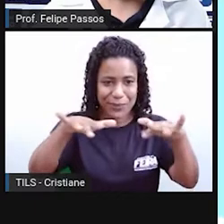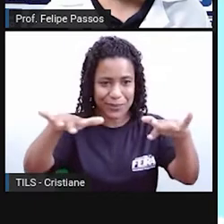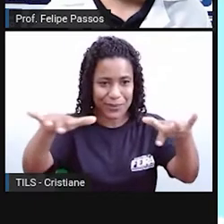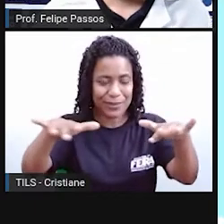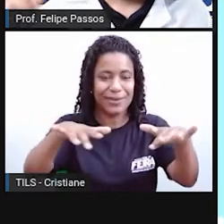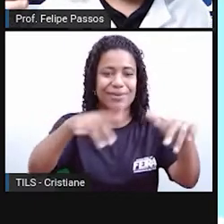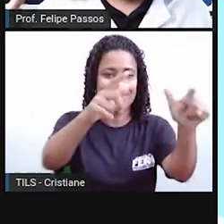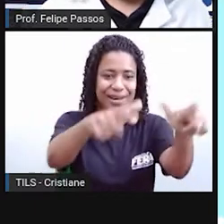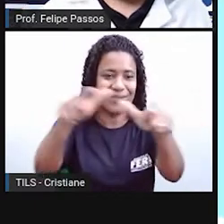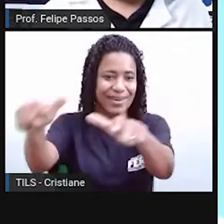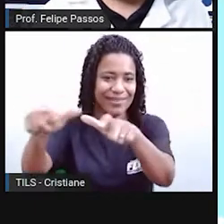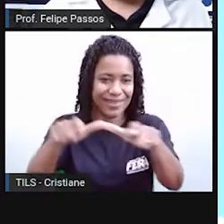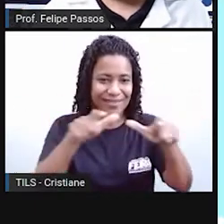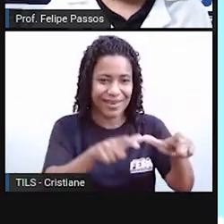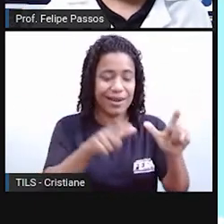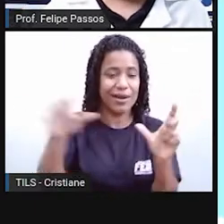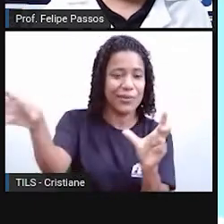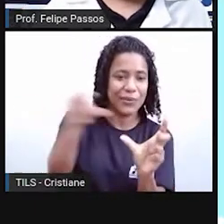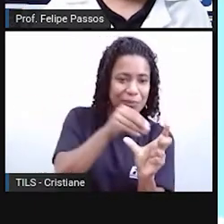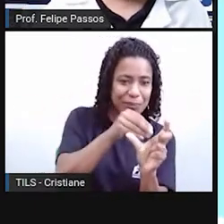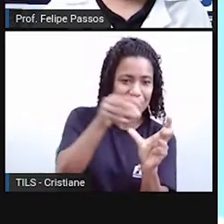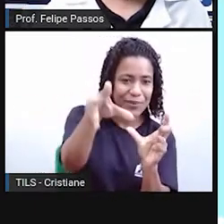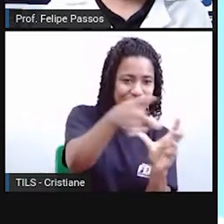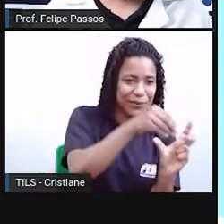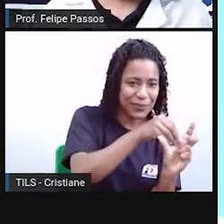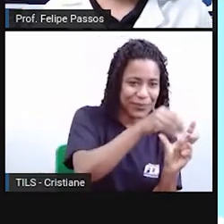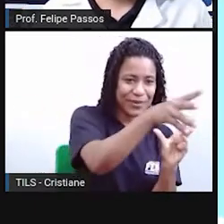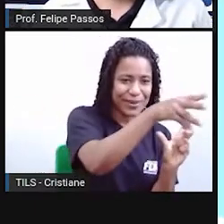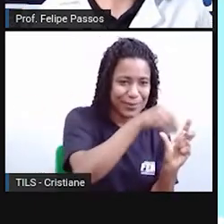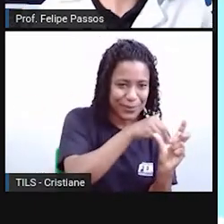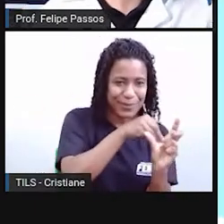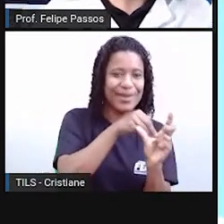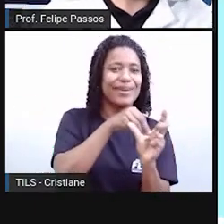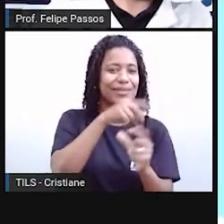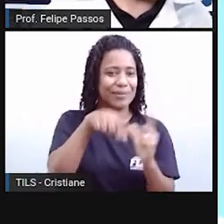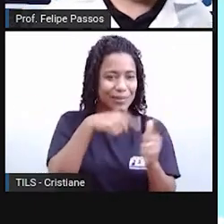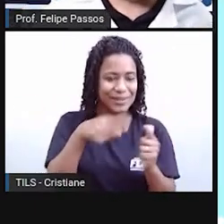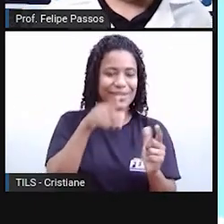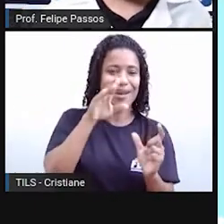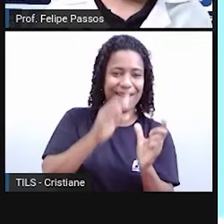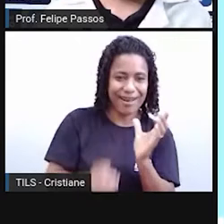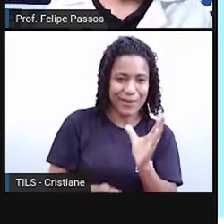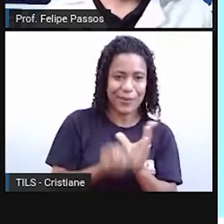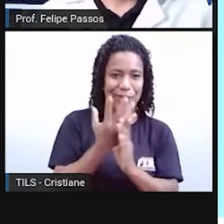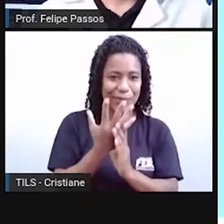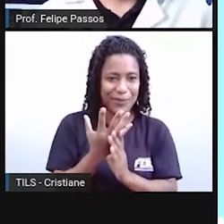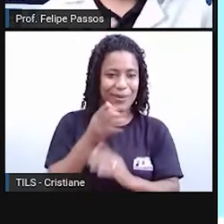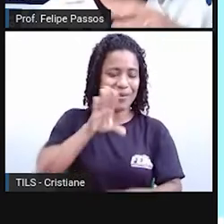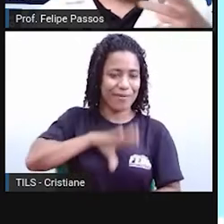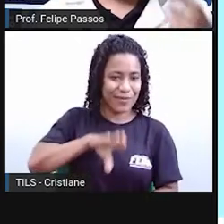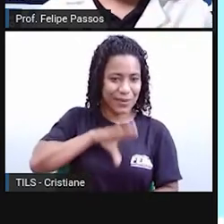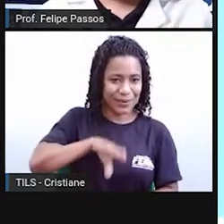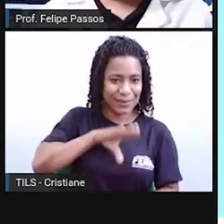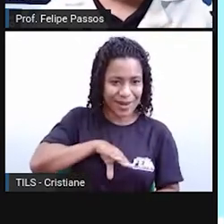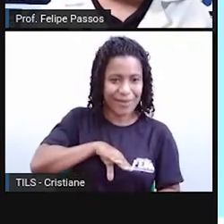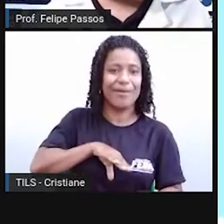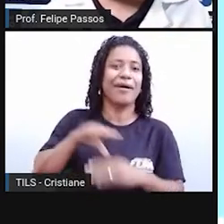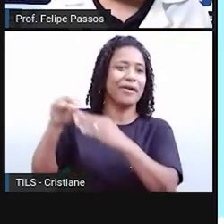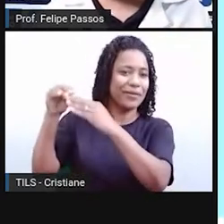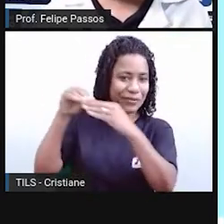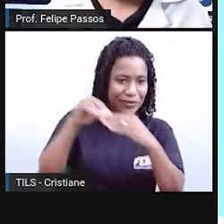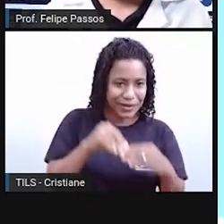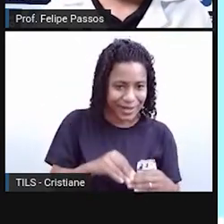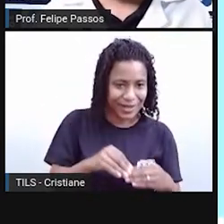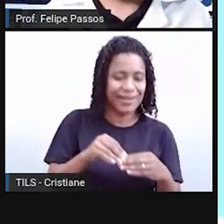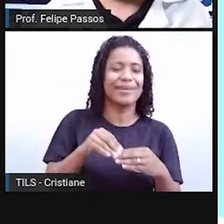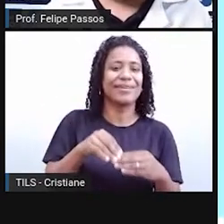regiões. E aí tem uma língua formada, o português de Portugal, e aí essa língua, ela chega no Brasil com também várias e